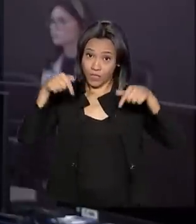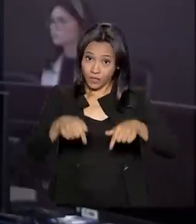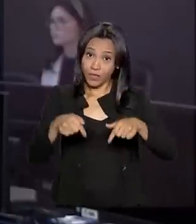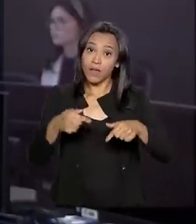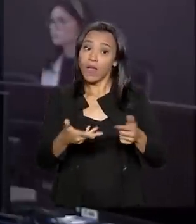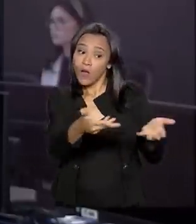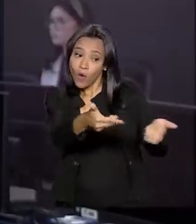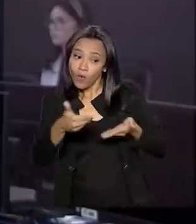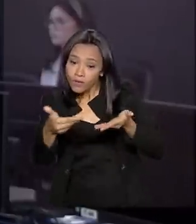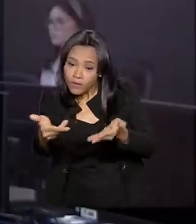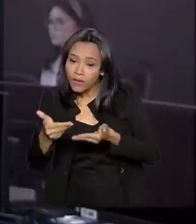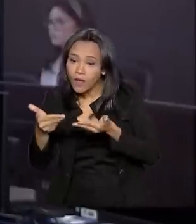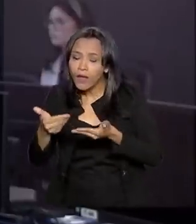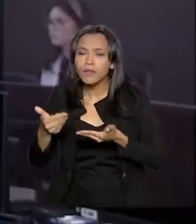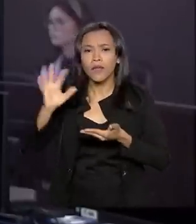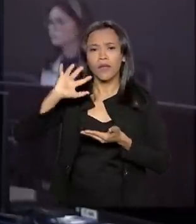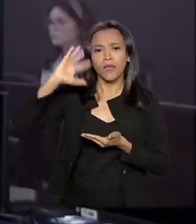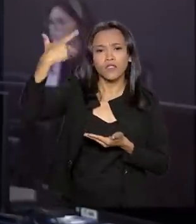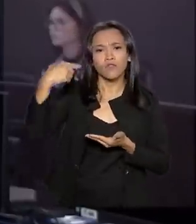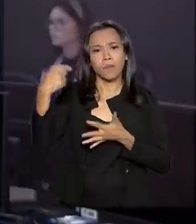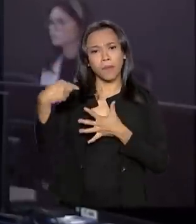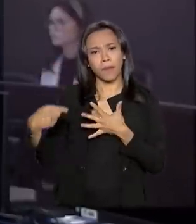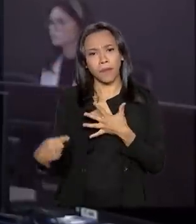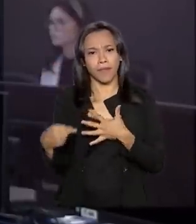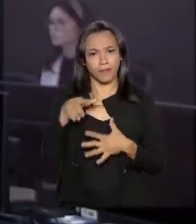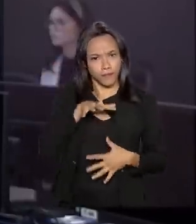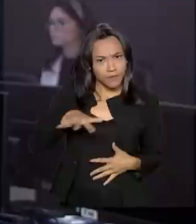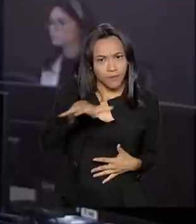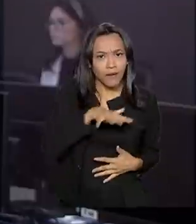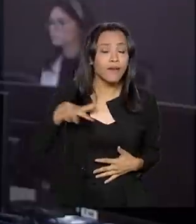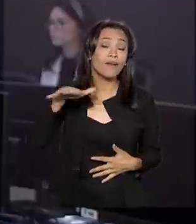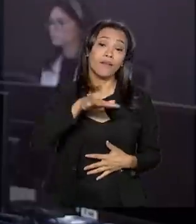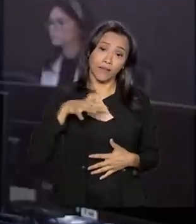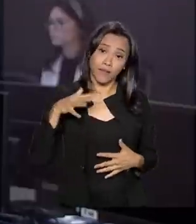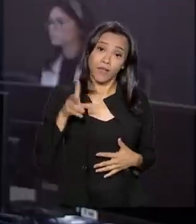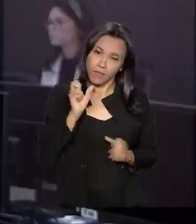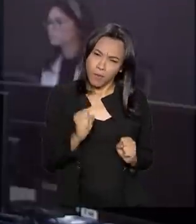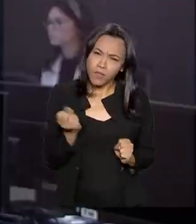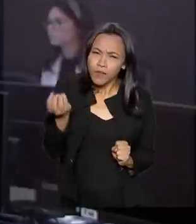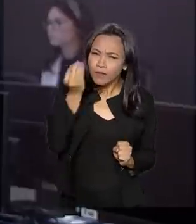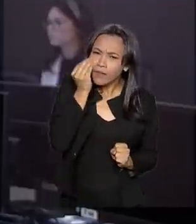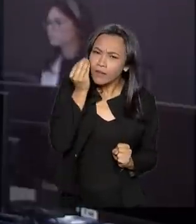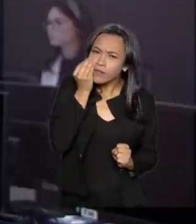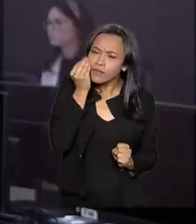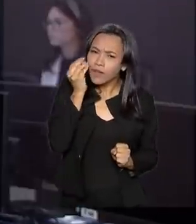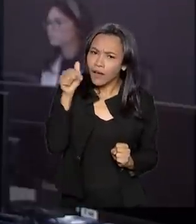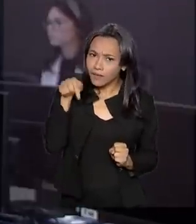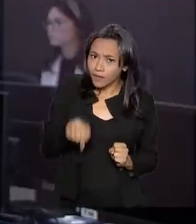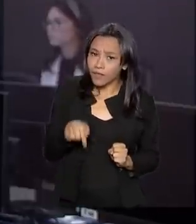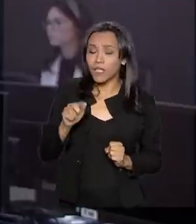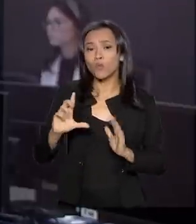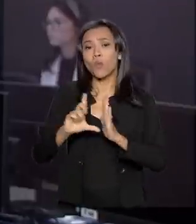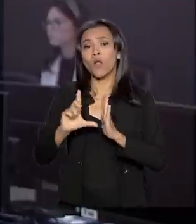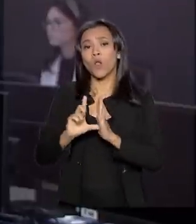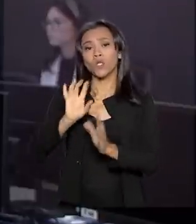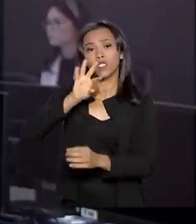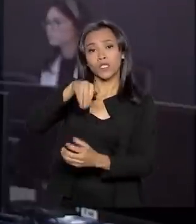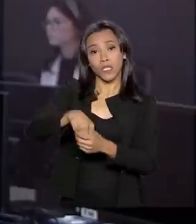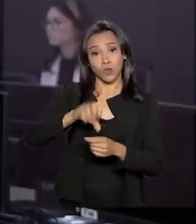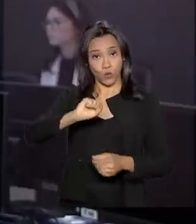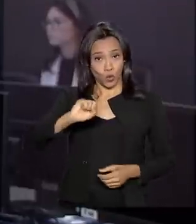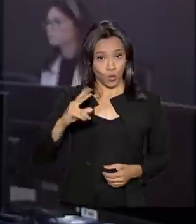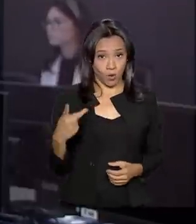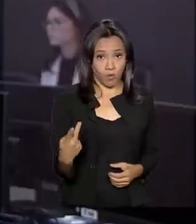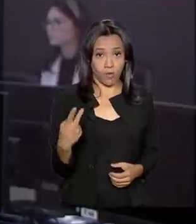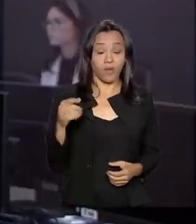são convidadas a desenvolver soluções tecnológicas para o varejo que possam ser testadas ali mesmo, em uma loja no shopping. Dessa vez,